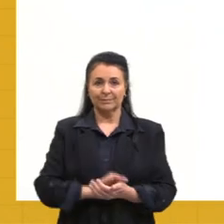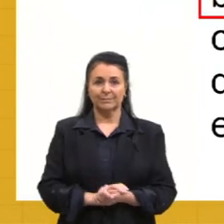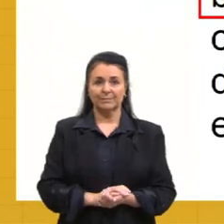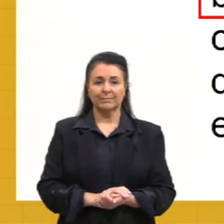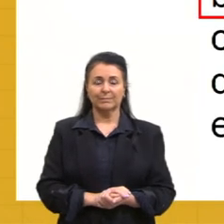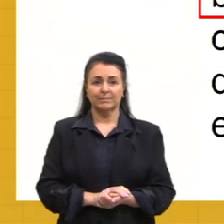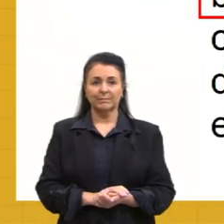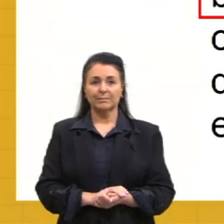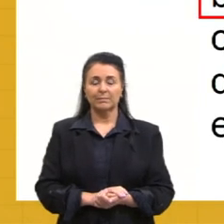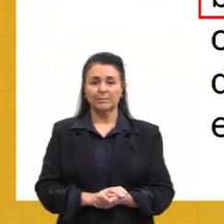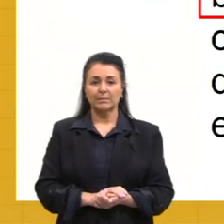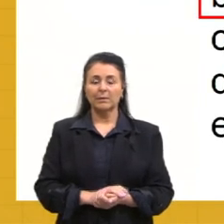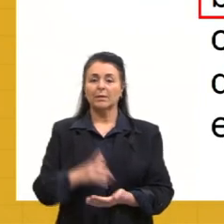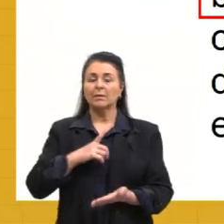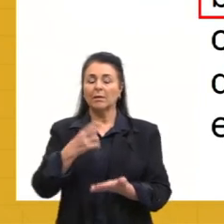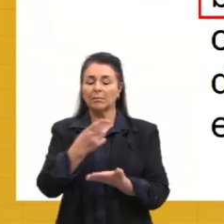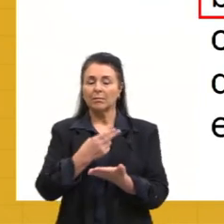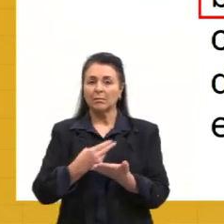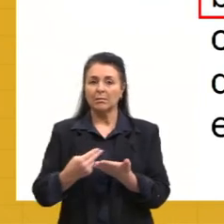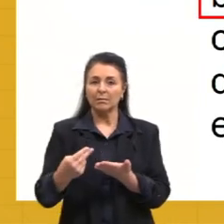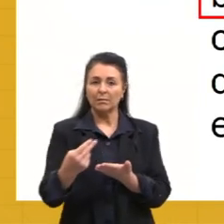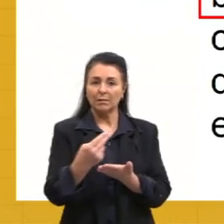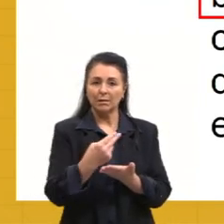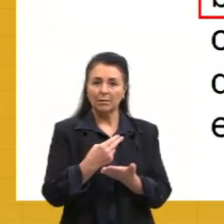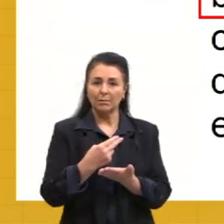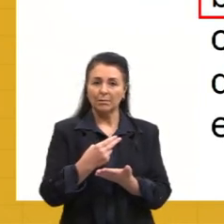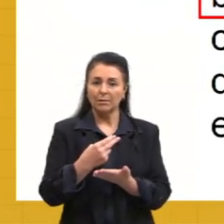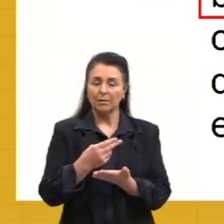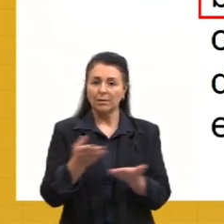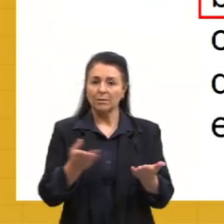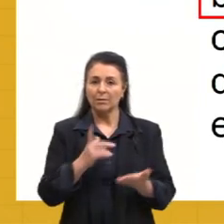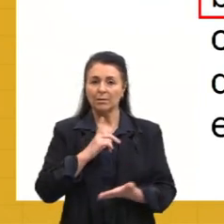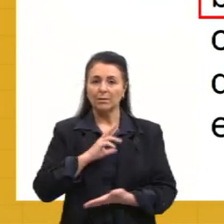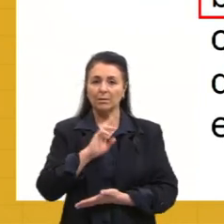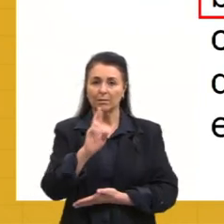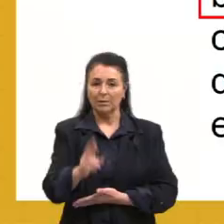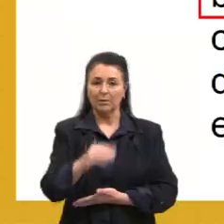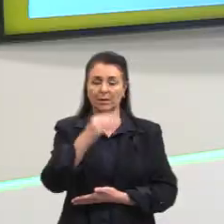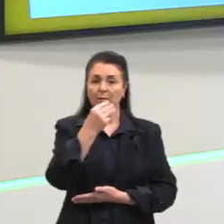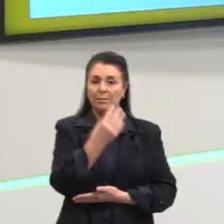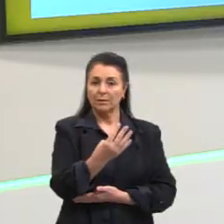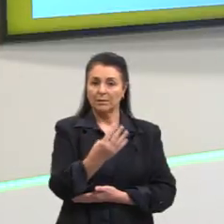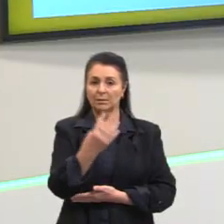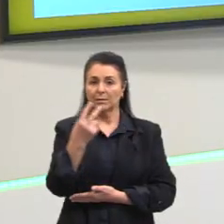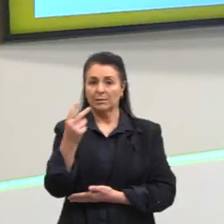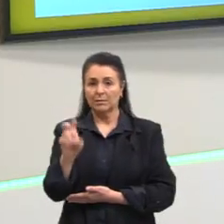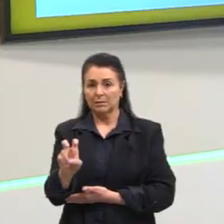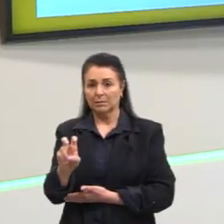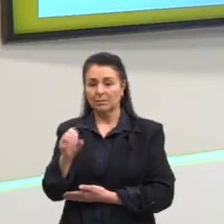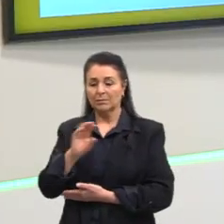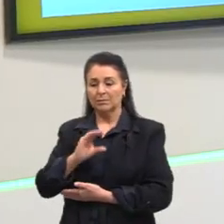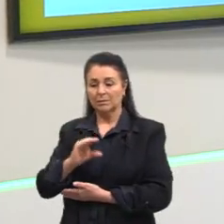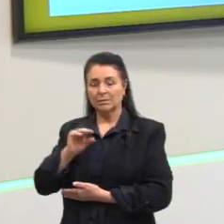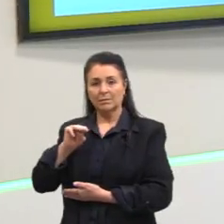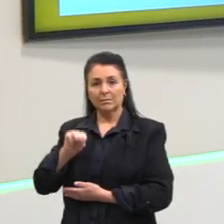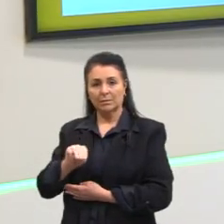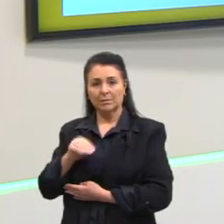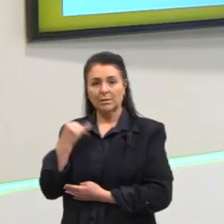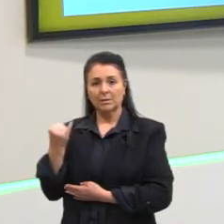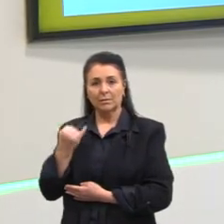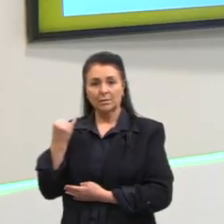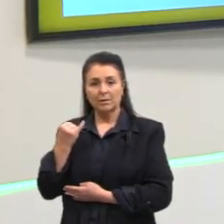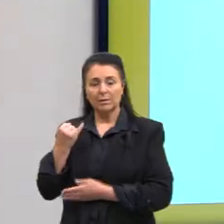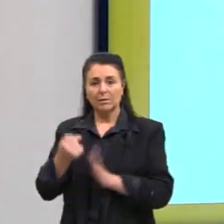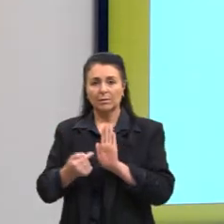Aqui foi feito o desenho. E aqui, então, a nossa resposta, então, 45 centímetros. Importante é salientar que essa